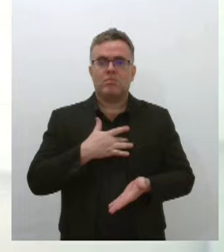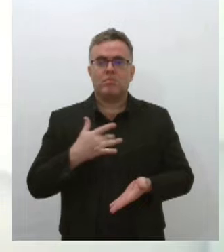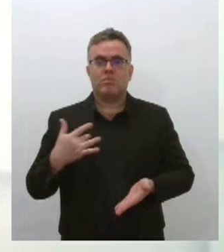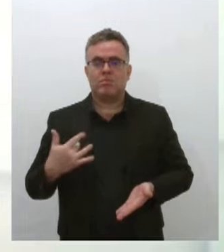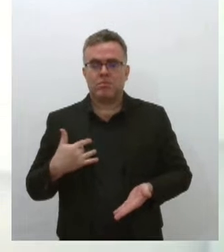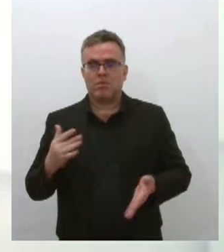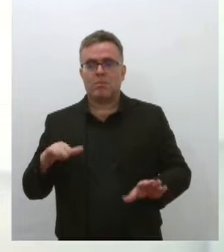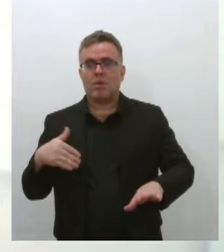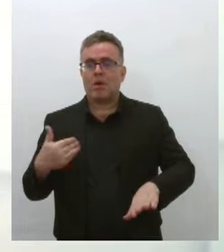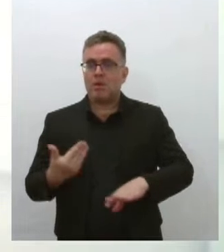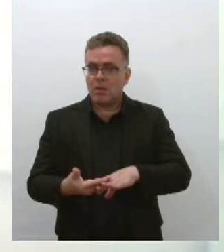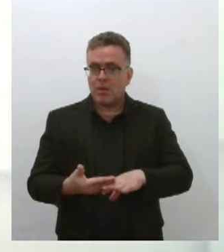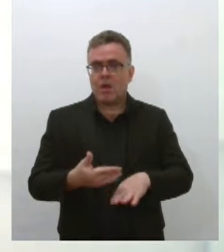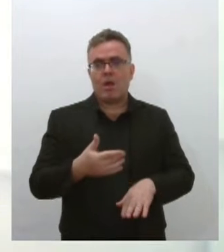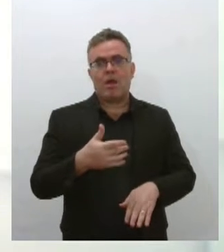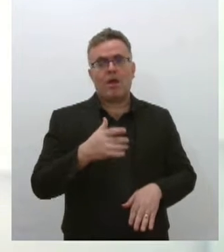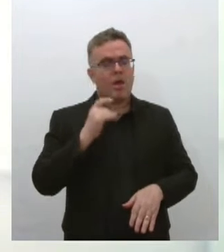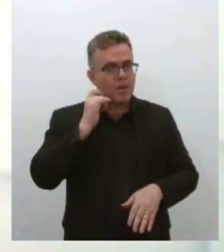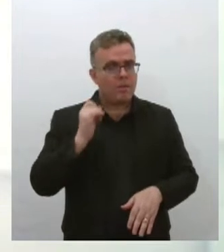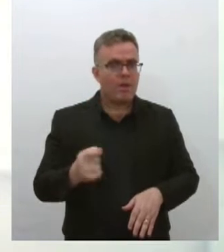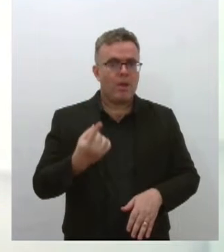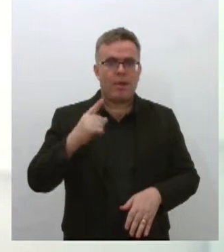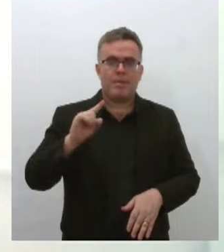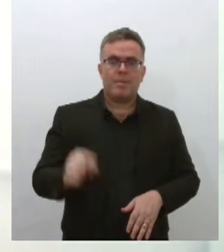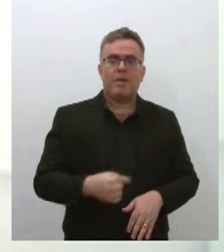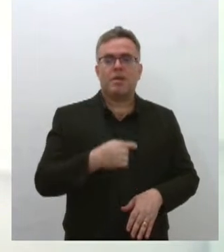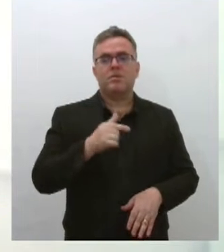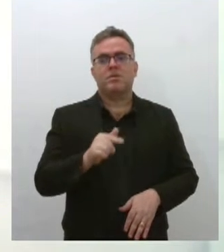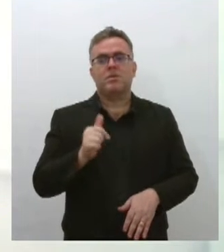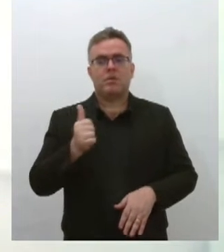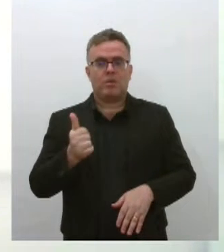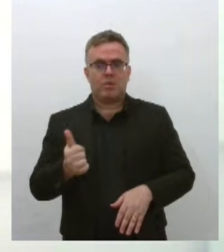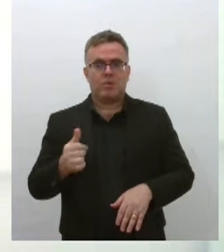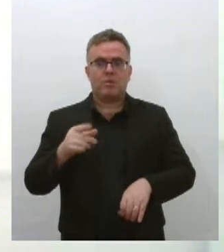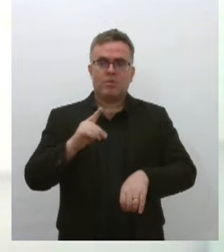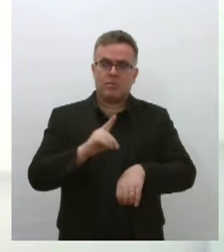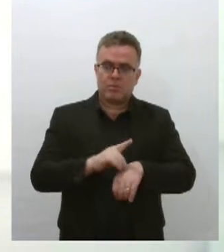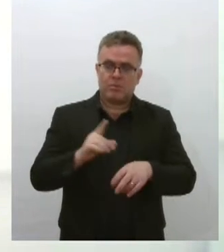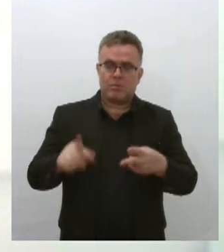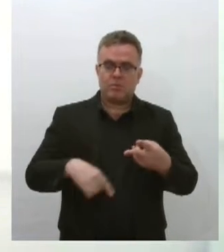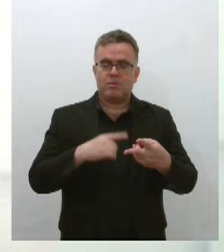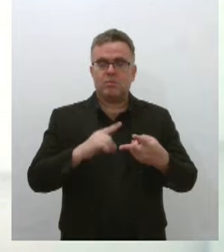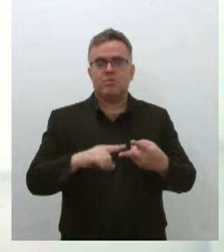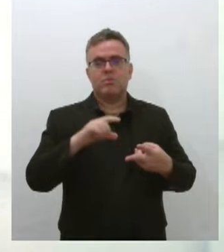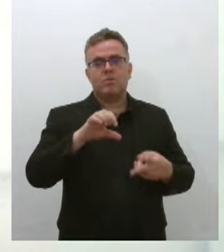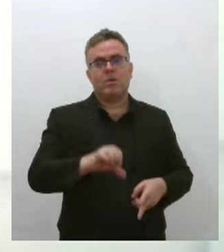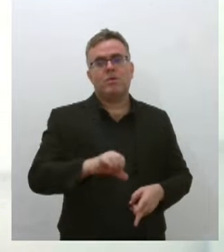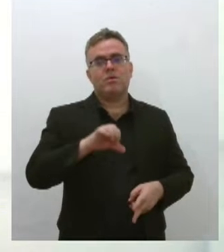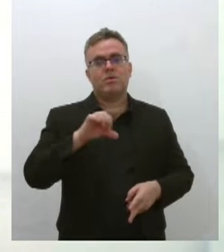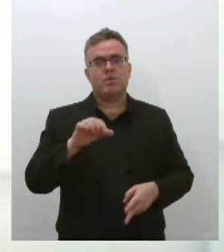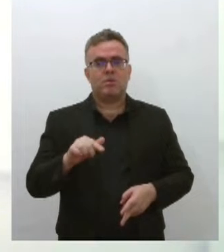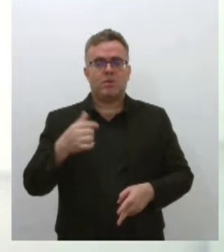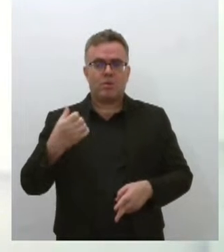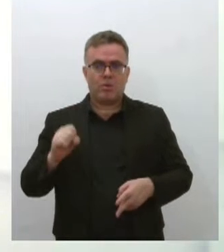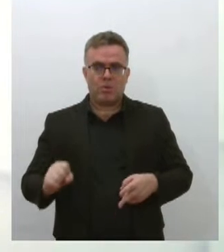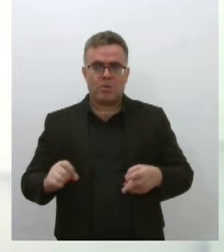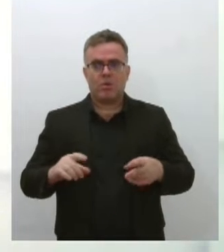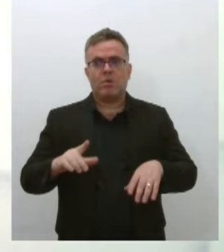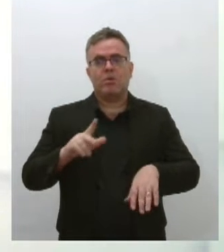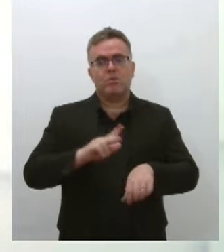foram notificados 1.071 casos de dengue, 998 casos de febre chikungunya e